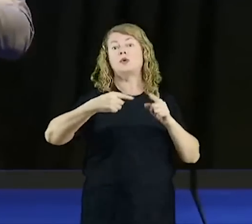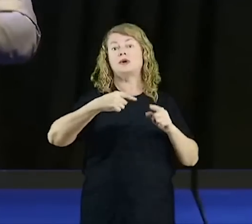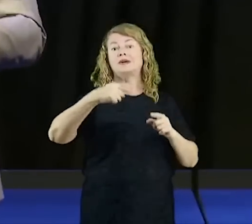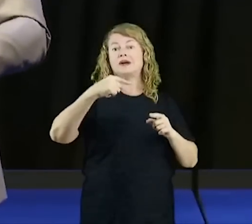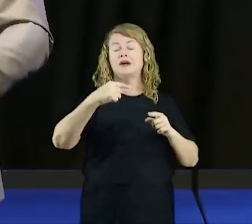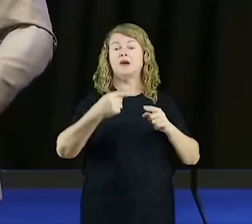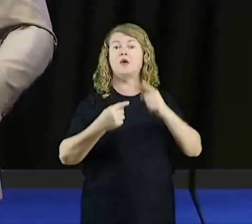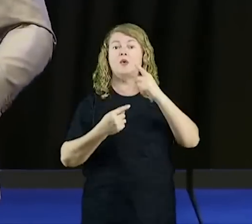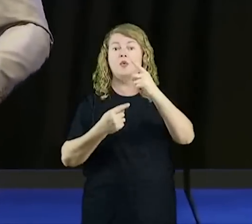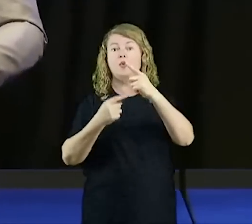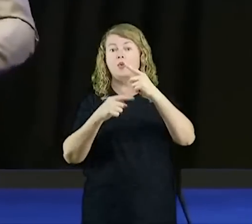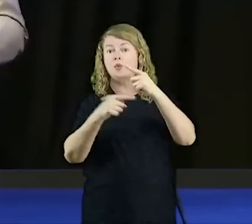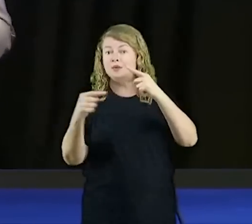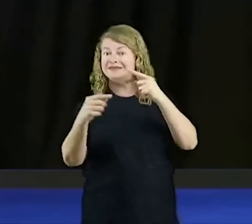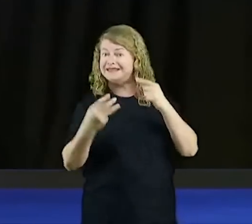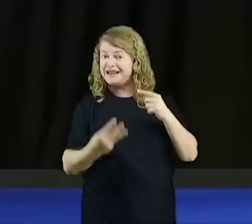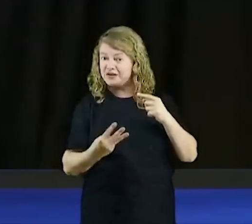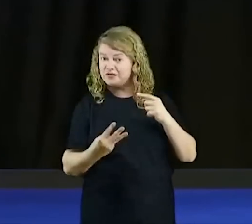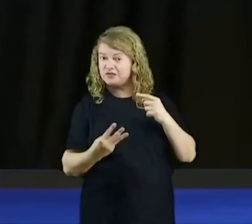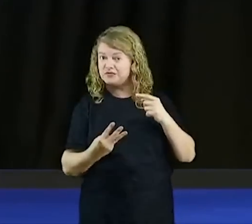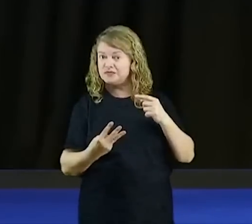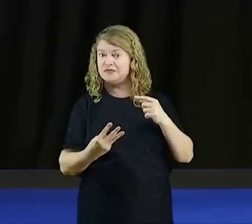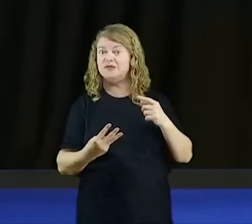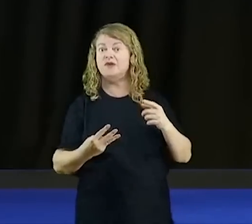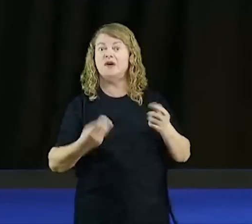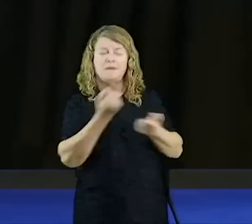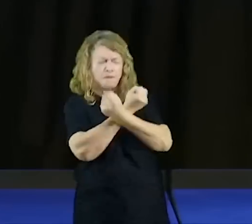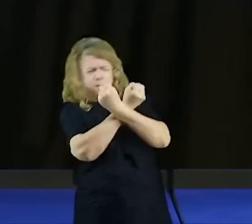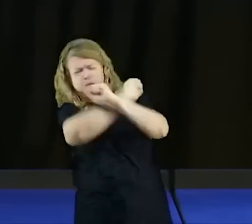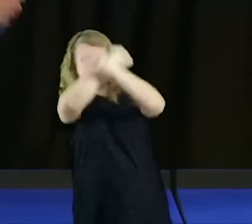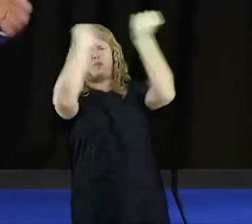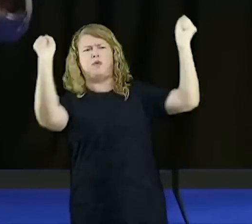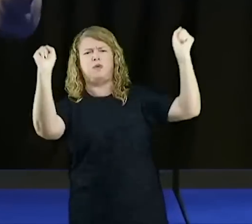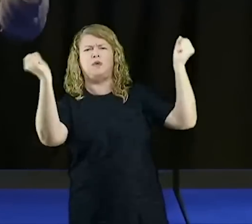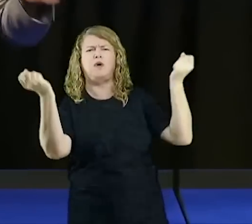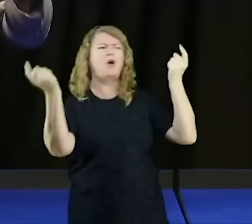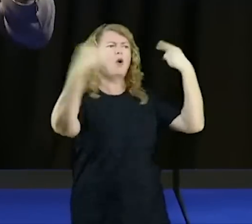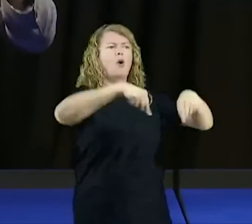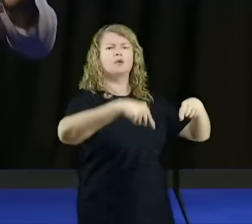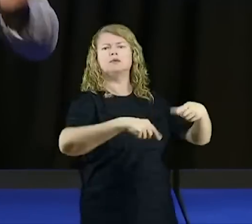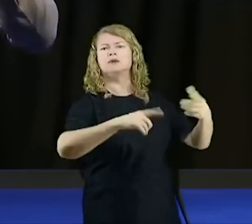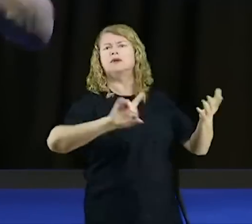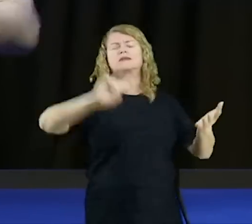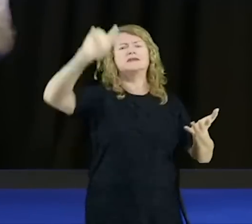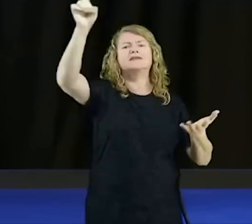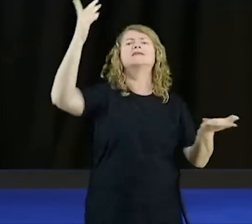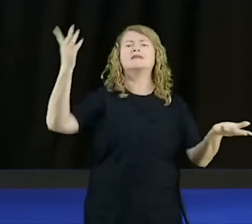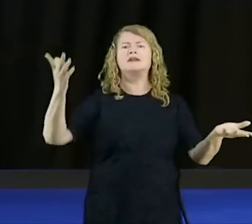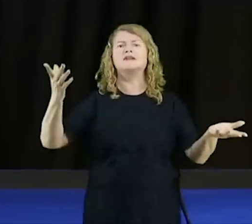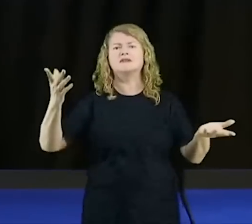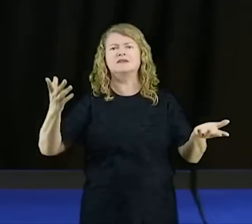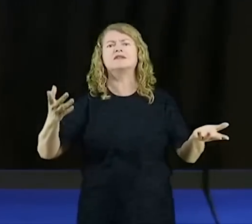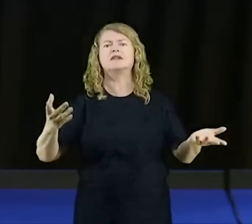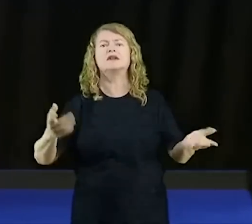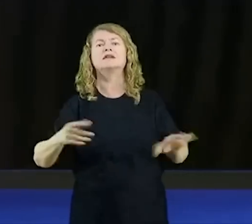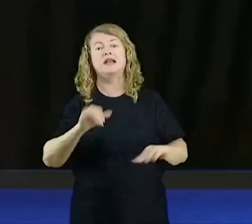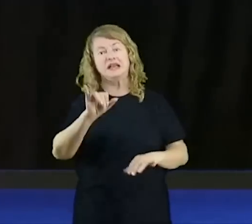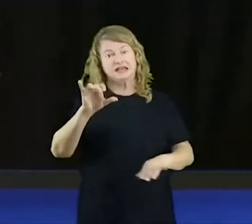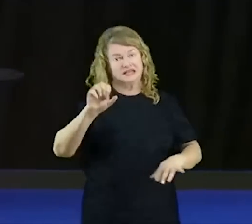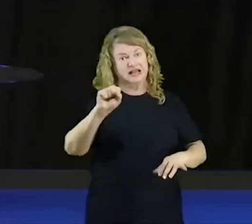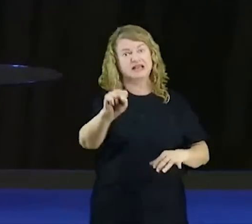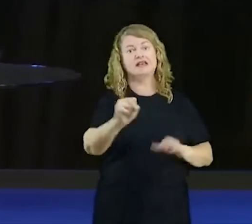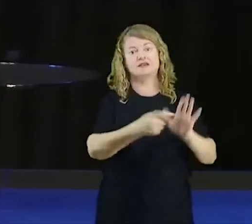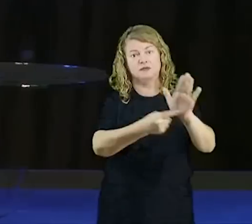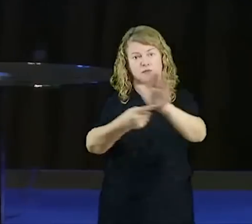rebelaram. Então, Deus os expulsou do céu. Isso está em Isaías, capítulo 14, verso 12. Está em Ezequiel,